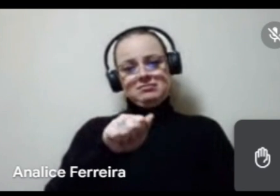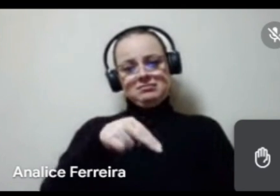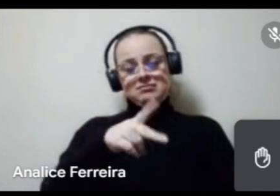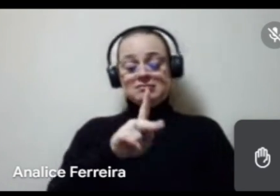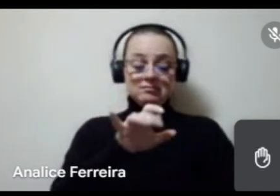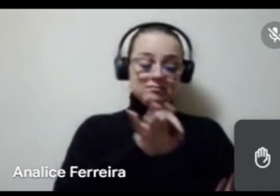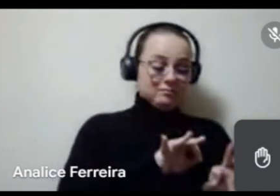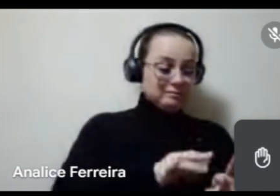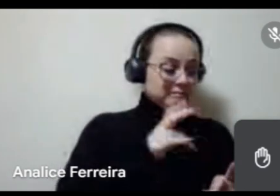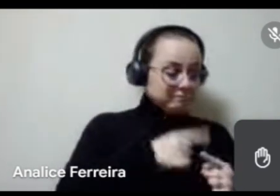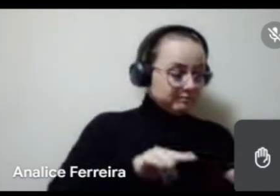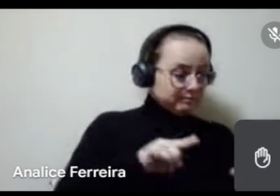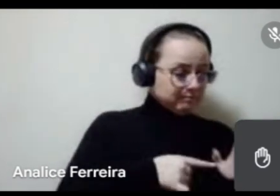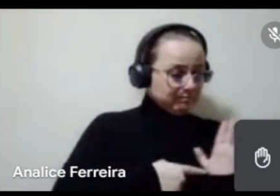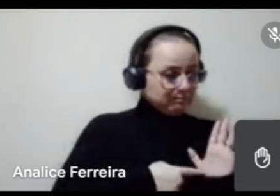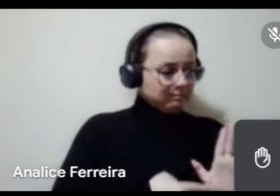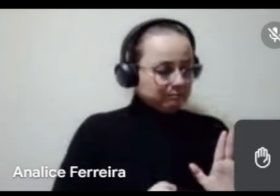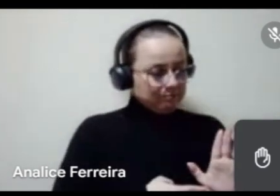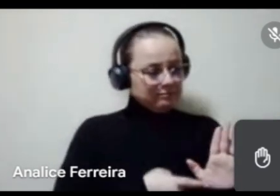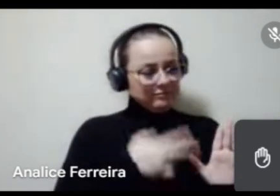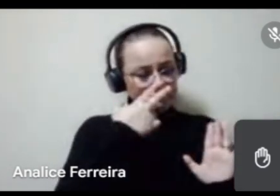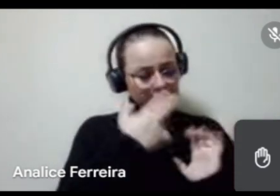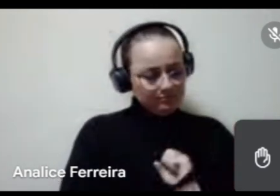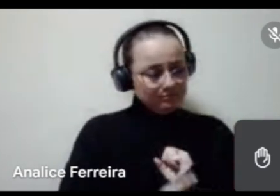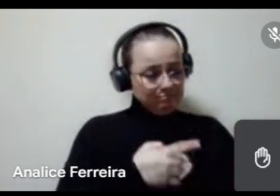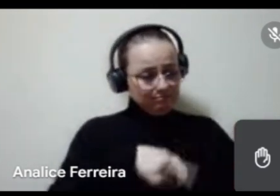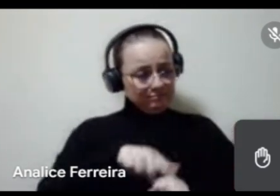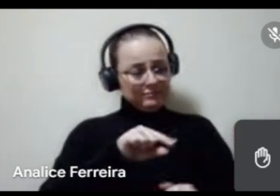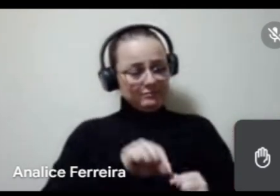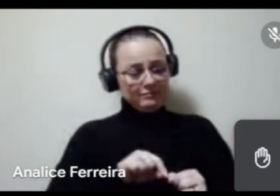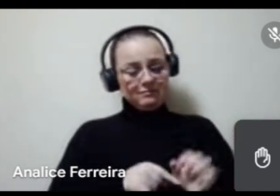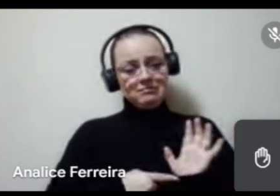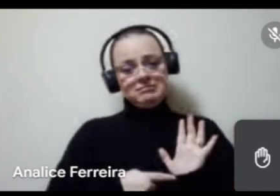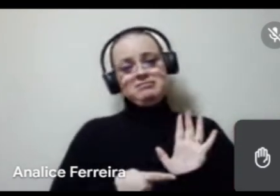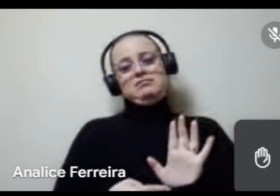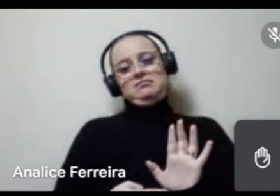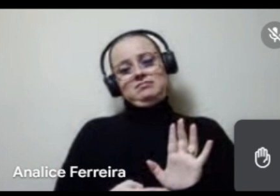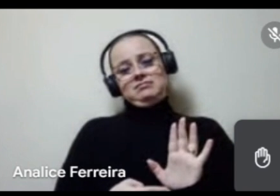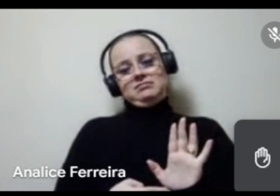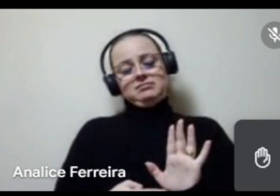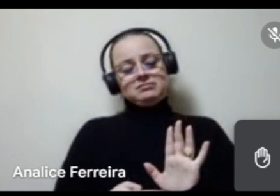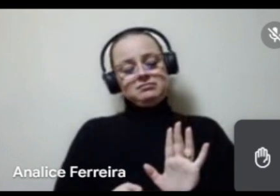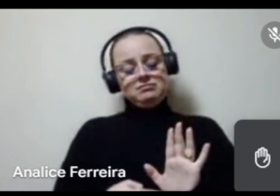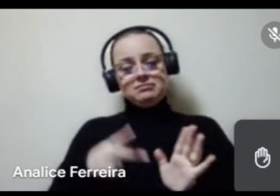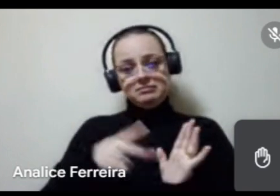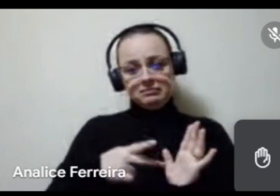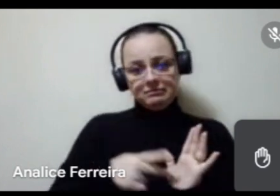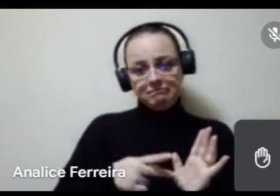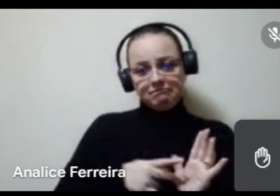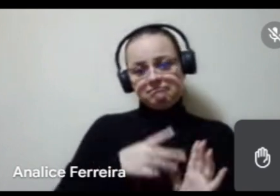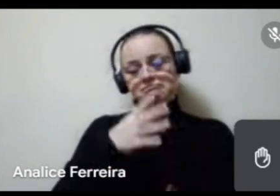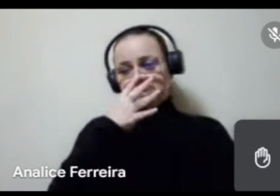música para tocar nos bairros periféricos, para você fazer uma apresentação que seja rica e